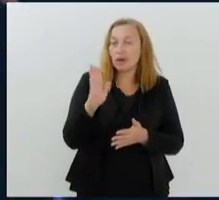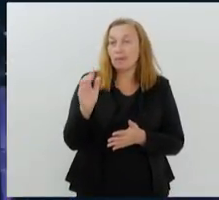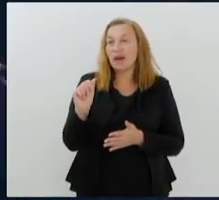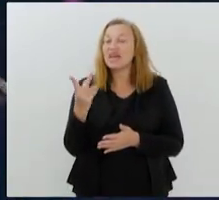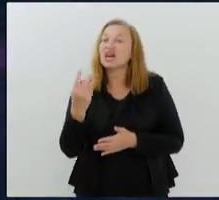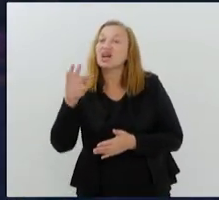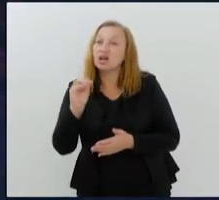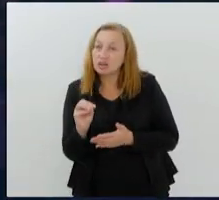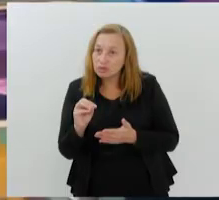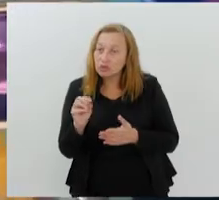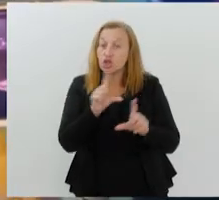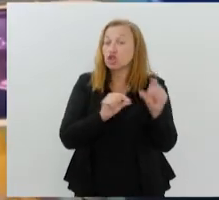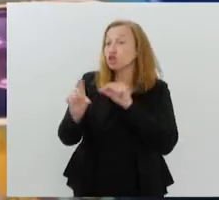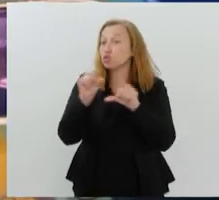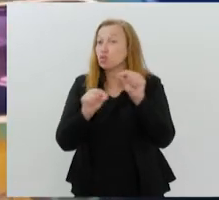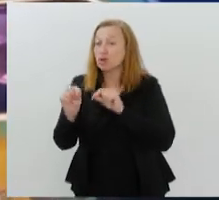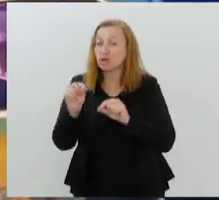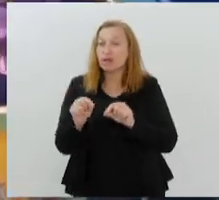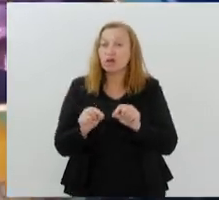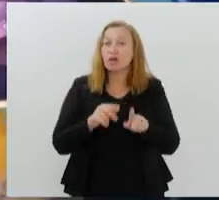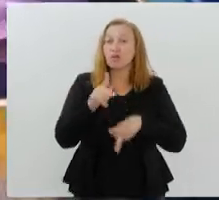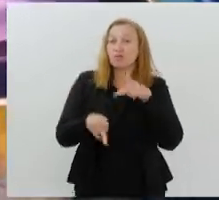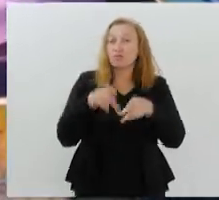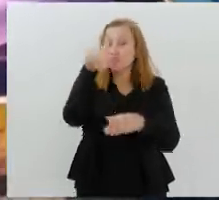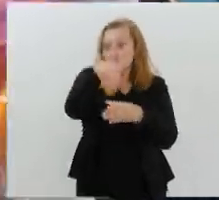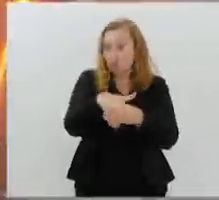repertório escolhido por voto popular.